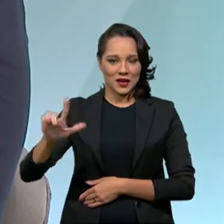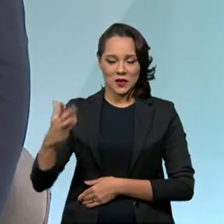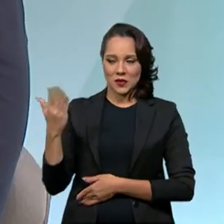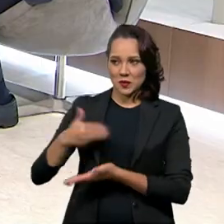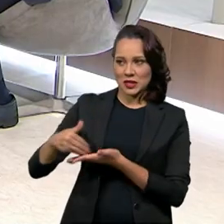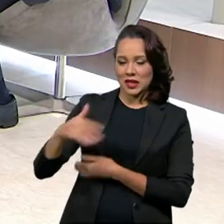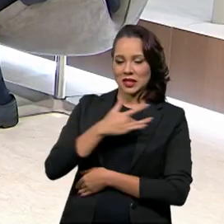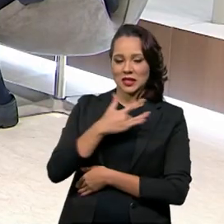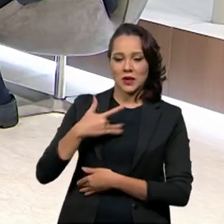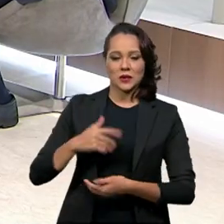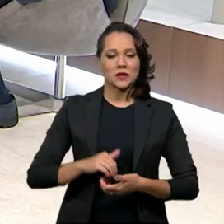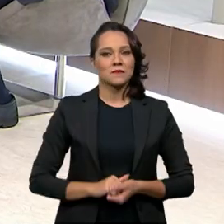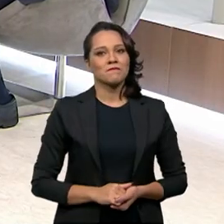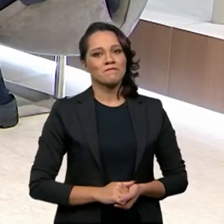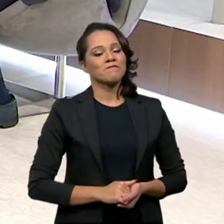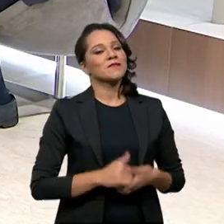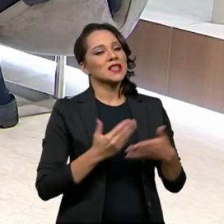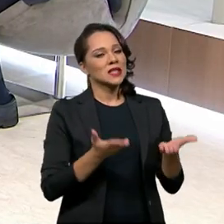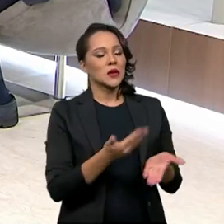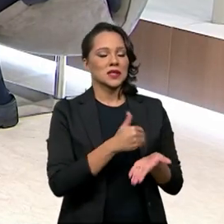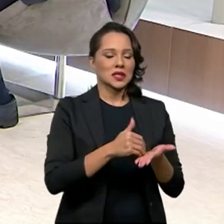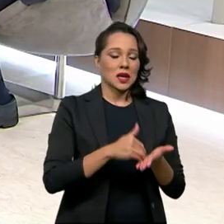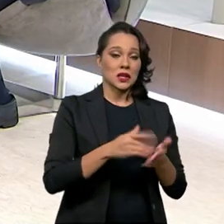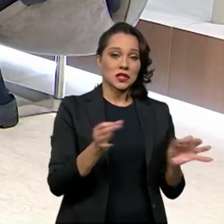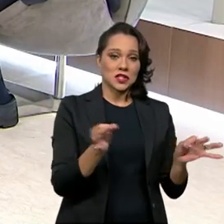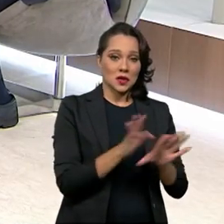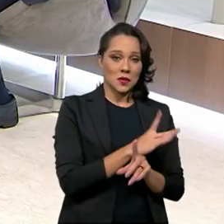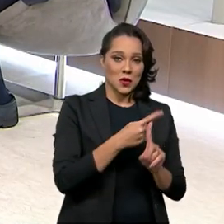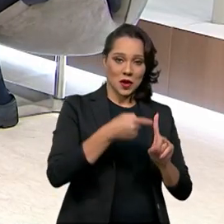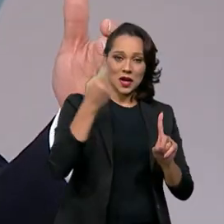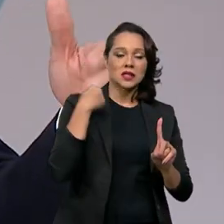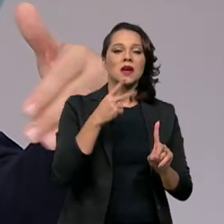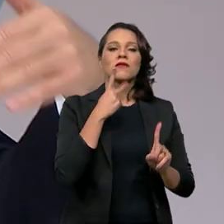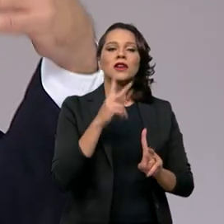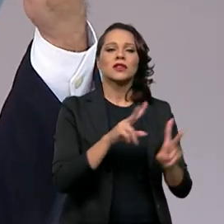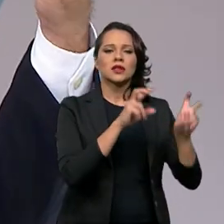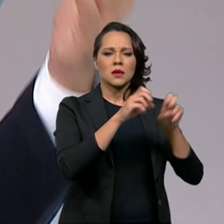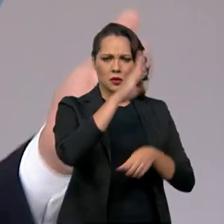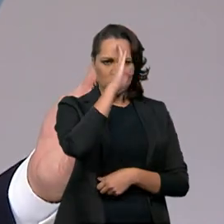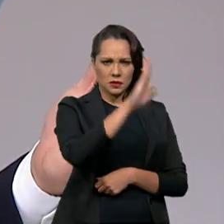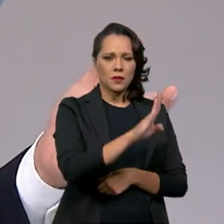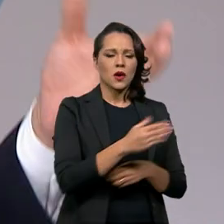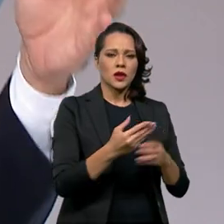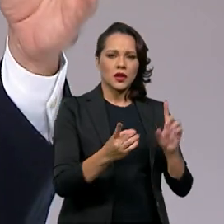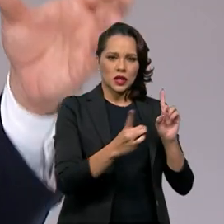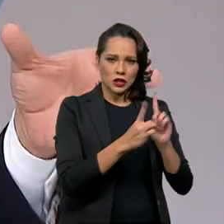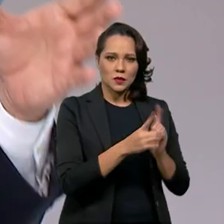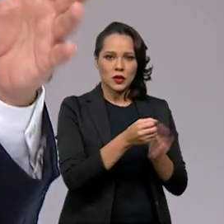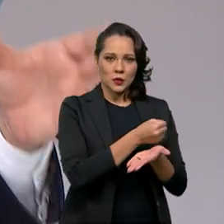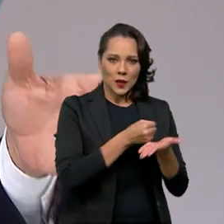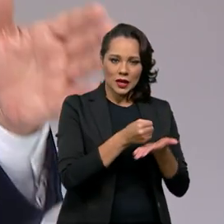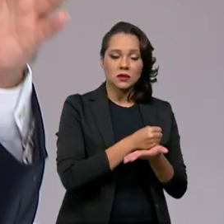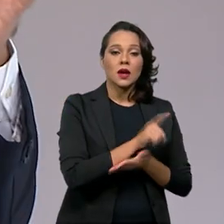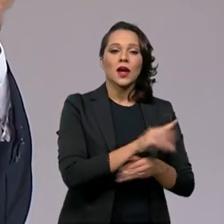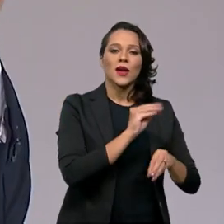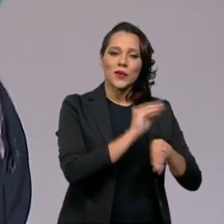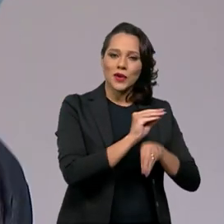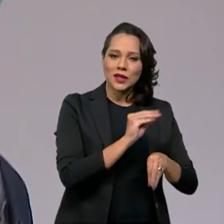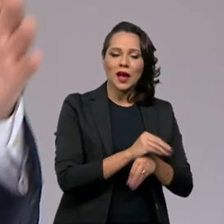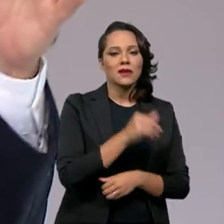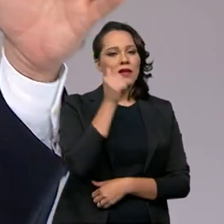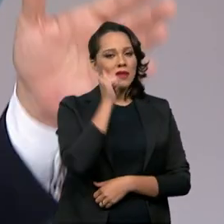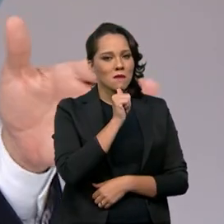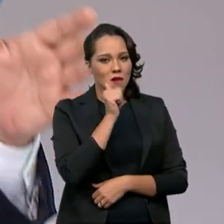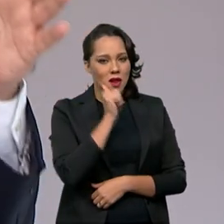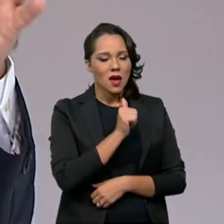Saúde. Bom, secretário, a gente encerrou o primeiro bloco, trazendo essa questão de que uma das prioridades da atenção primária é o cuidado da